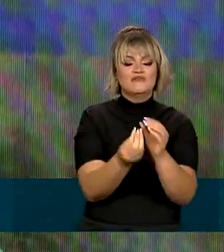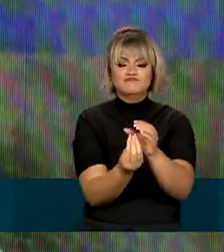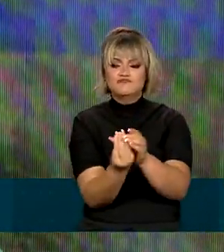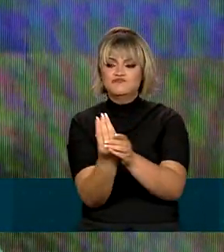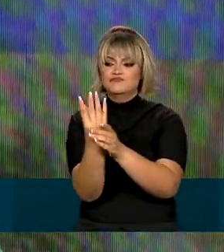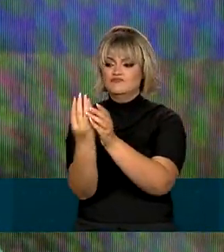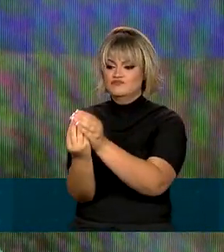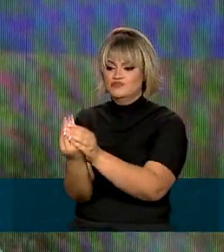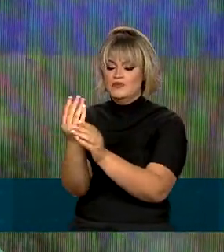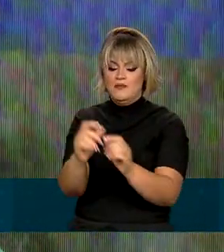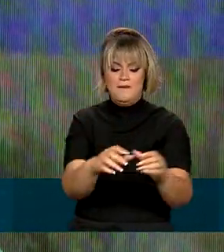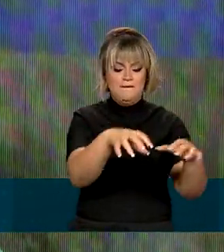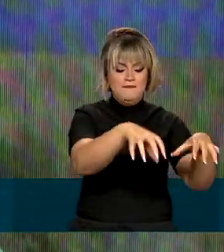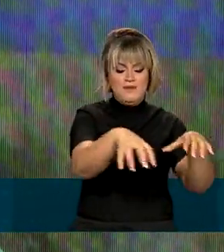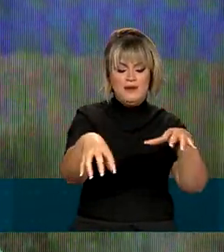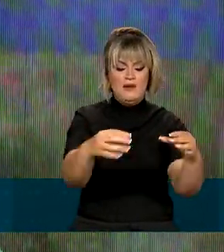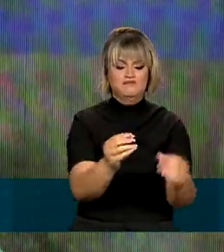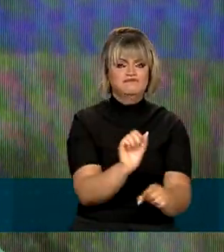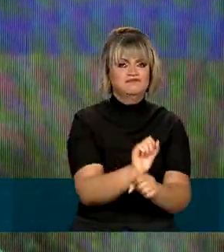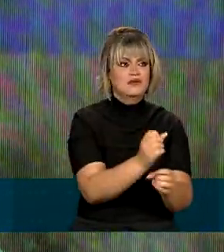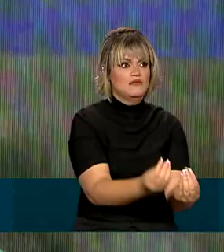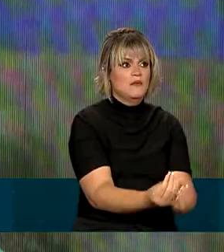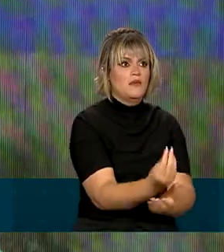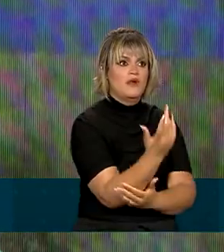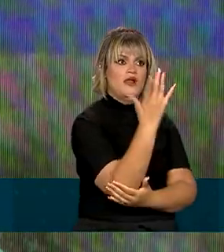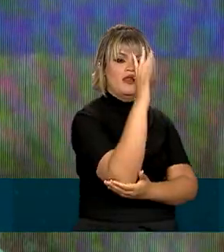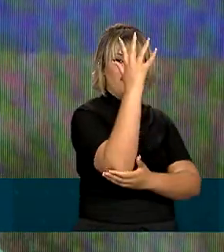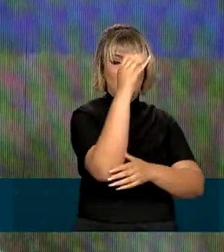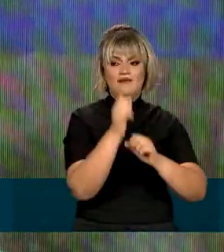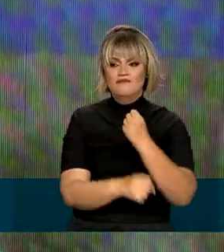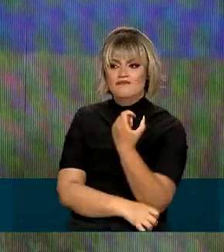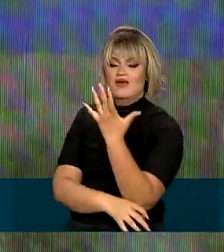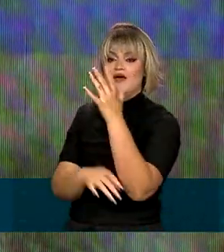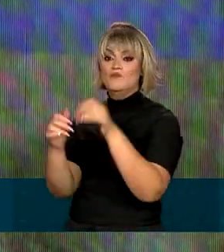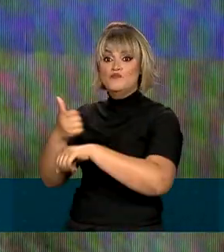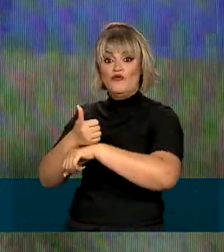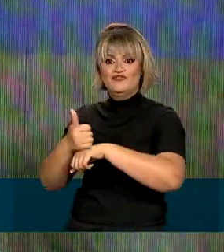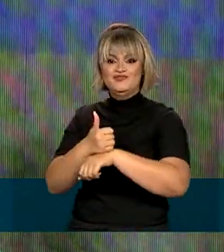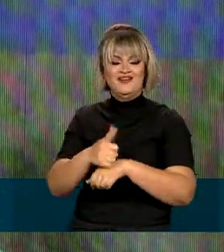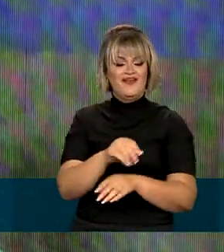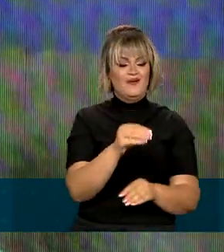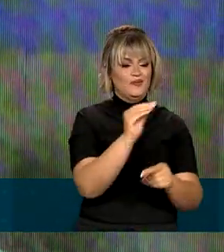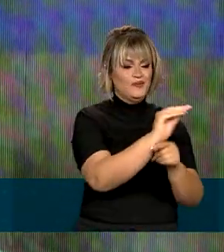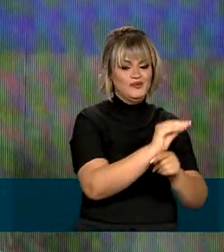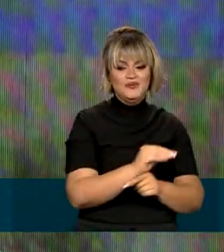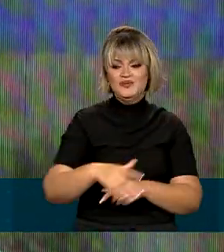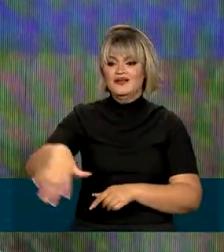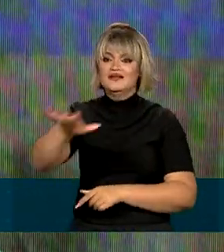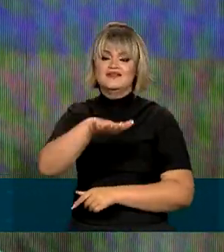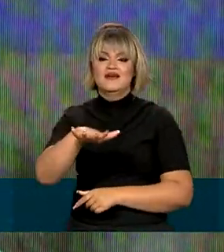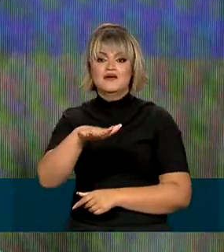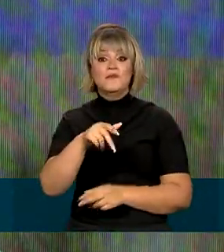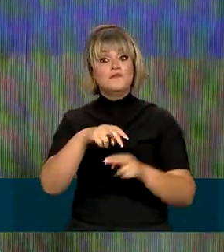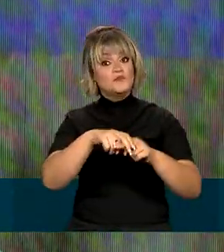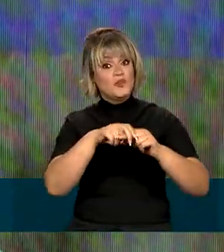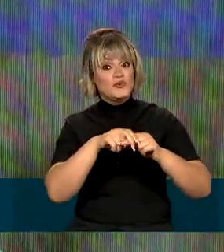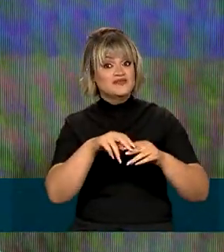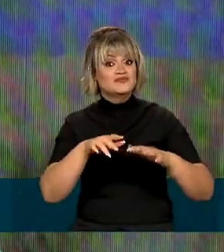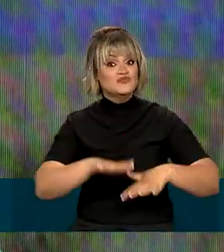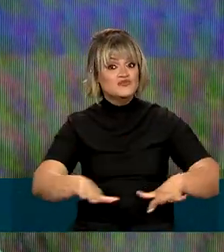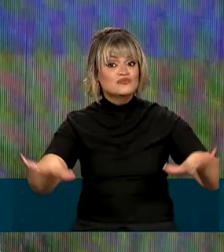em pontos estratégicos, de você criar profissionais da cadeia de restauração. Então, assim, é uma cadeia que ela tem